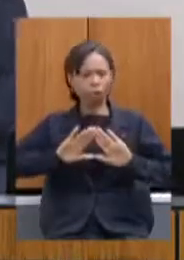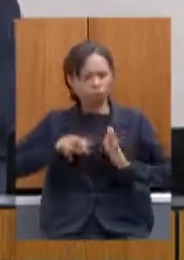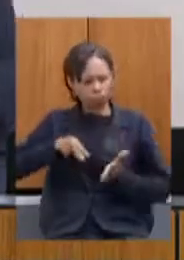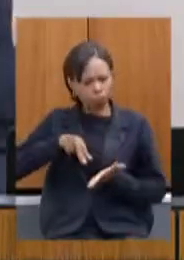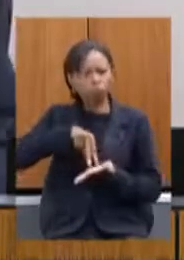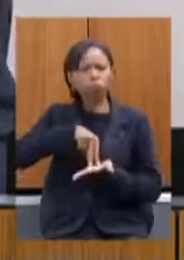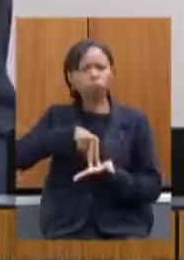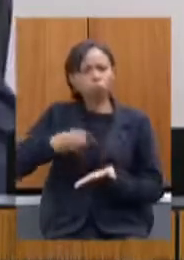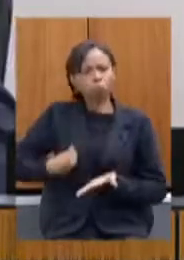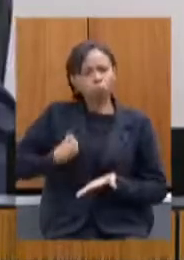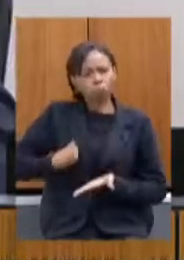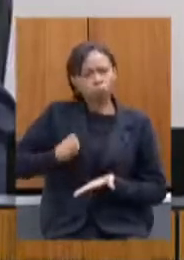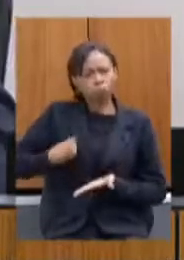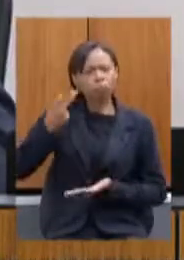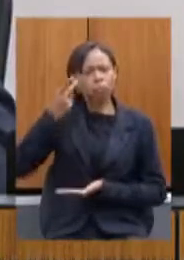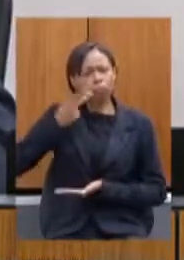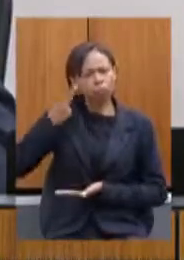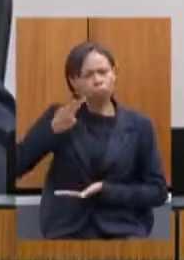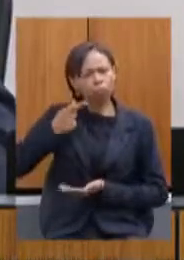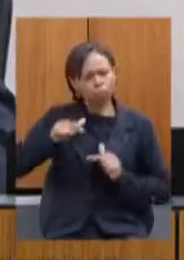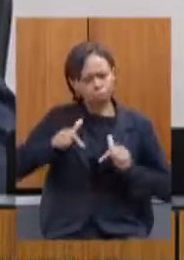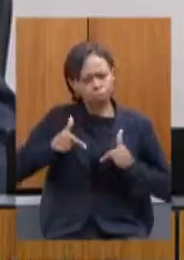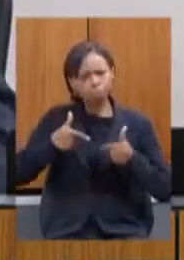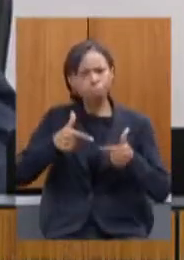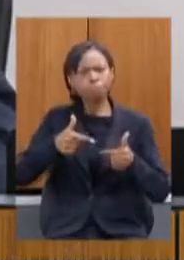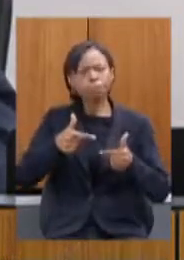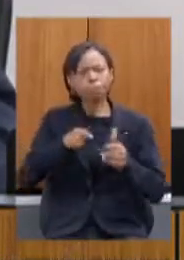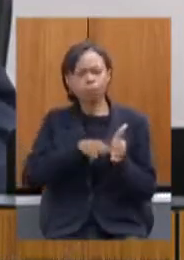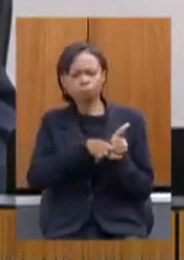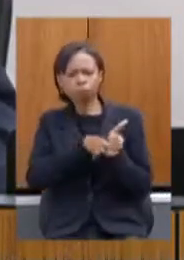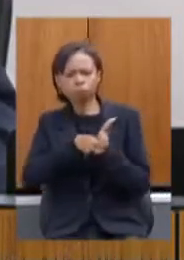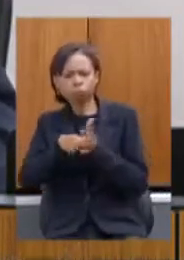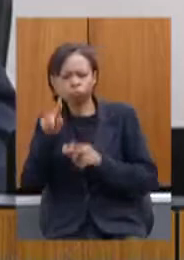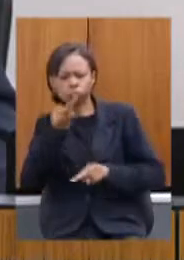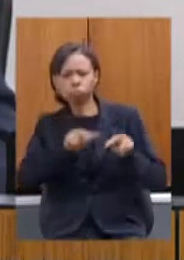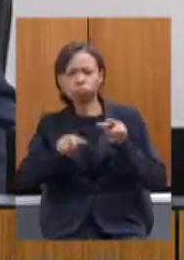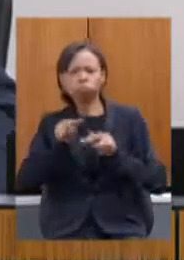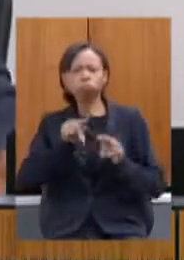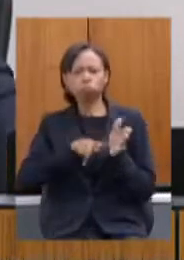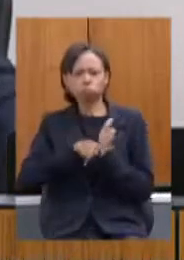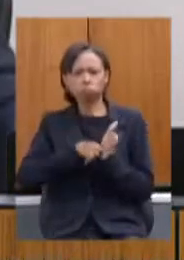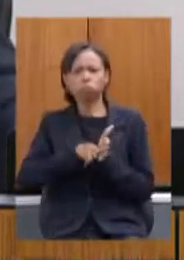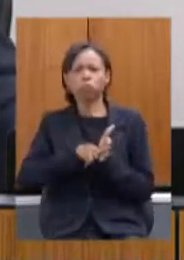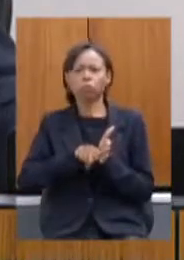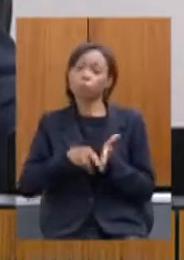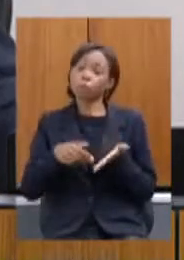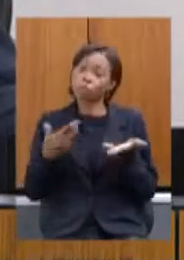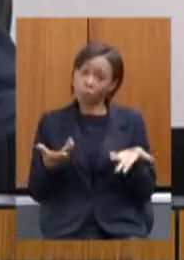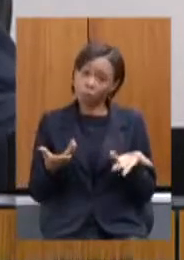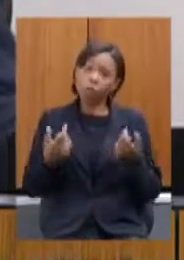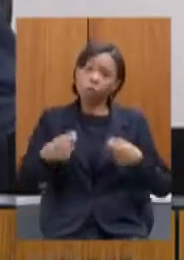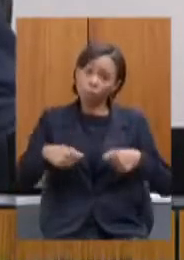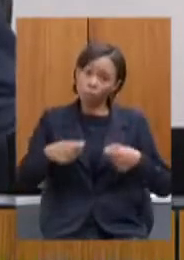estivemos presentes atuando investigando então nada mais correto do que também fazer parte agora